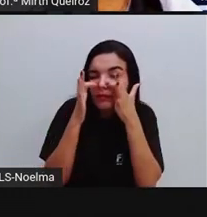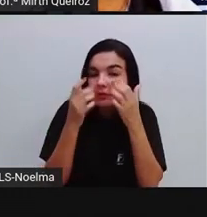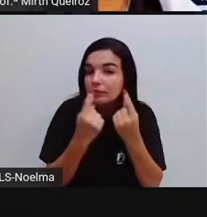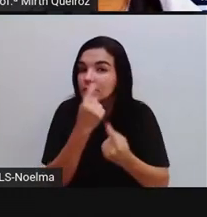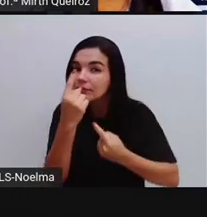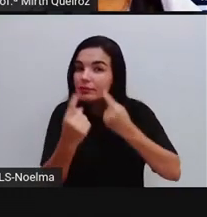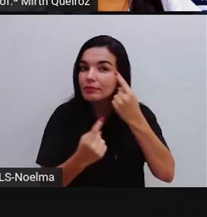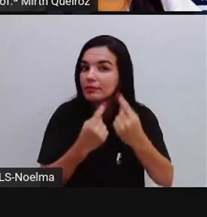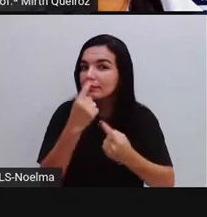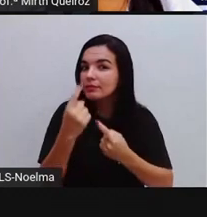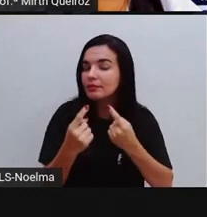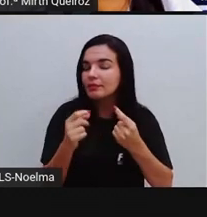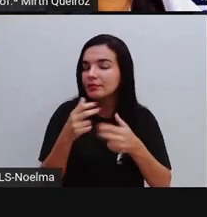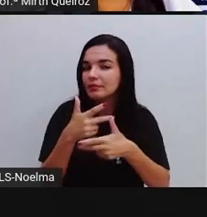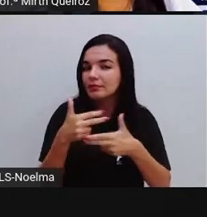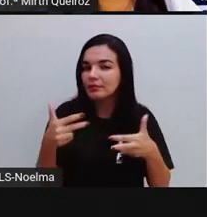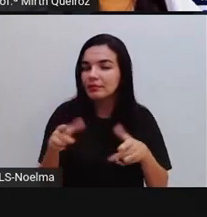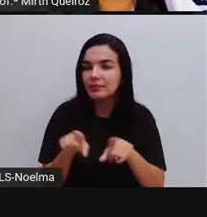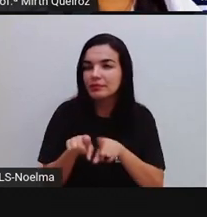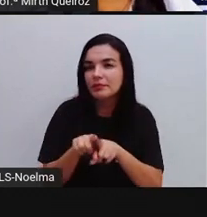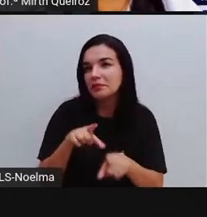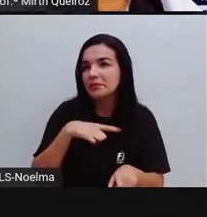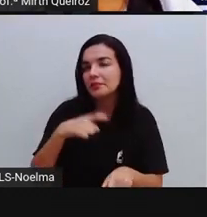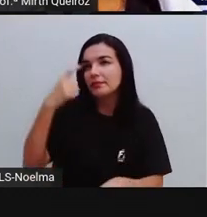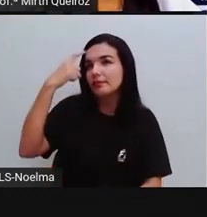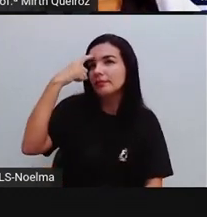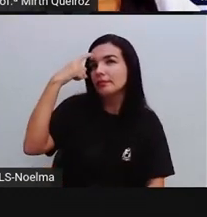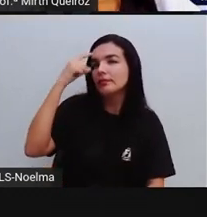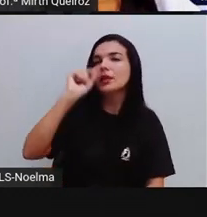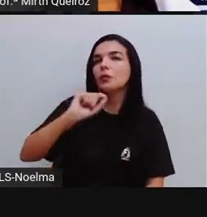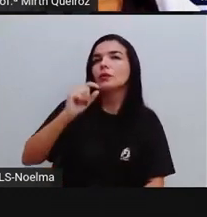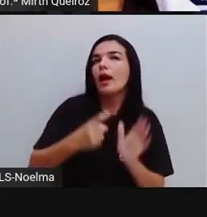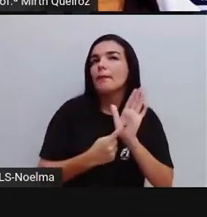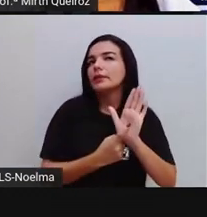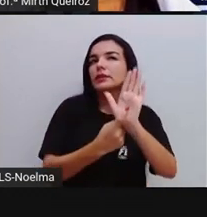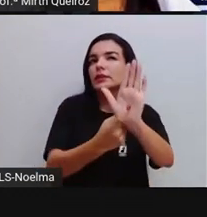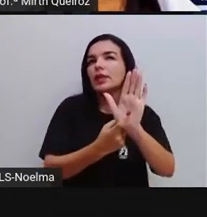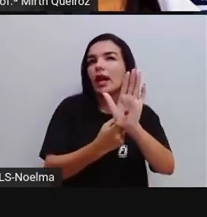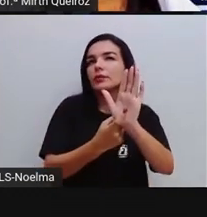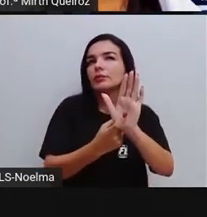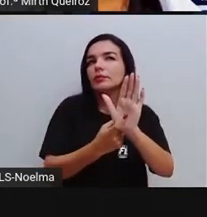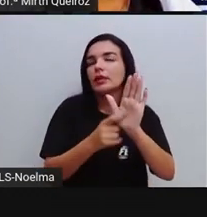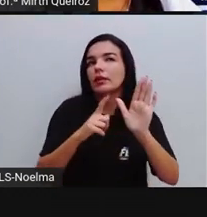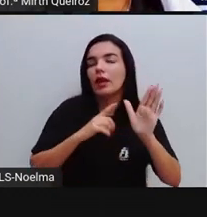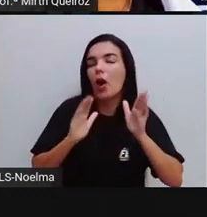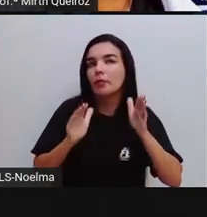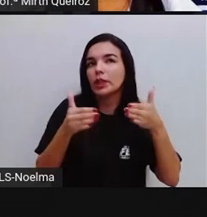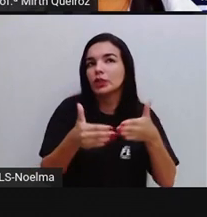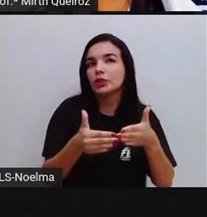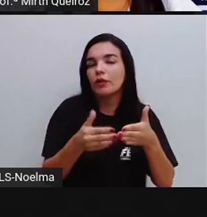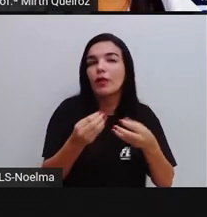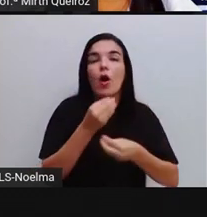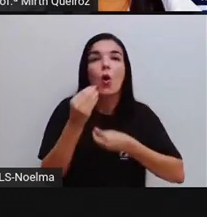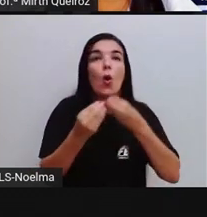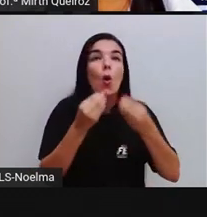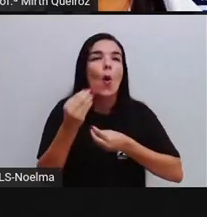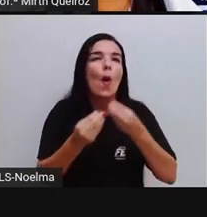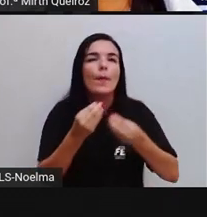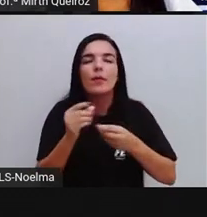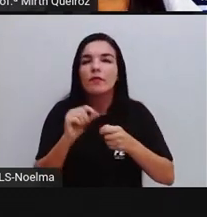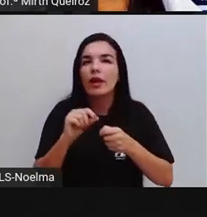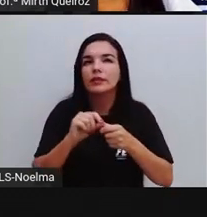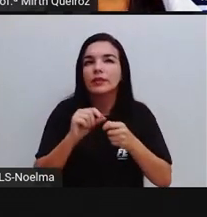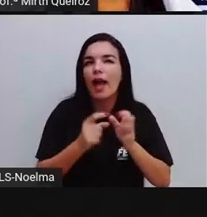além de ter em mente de modo objetivo o que está sendo apresentado, a forma da apresentação